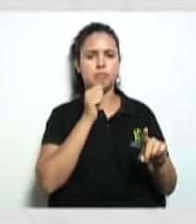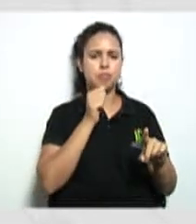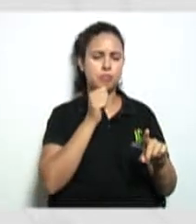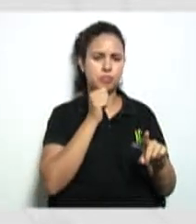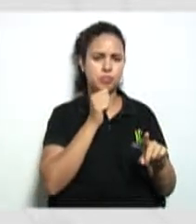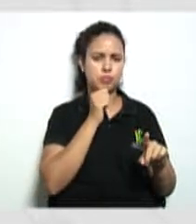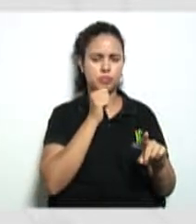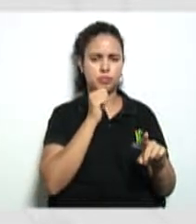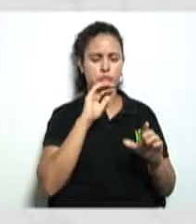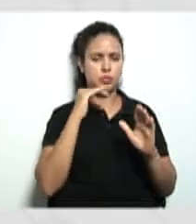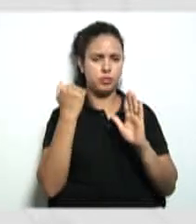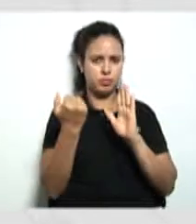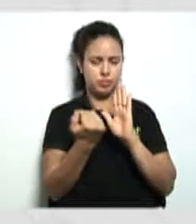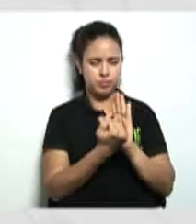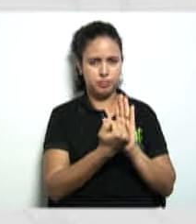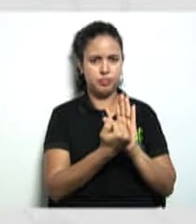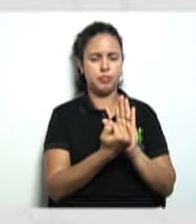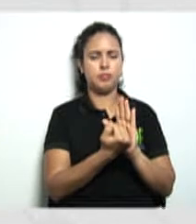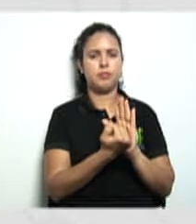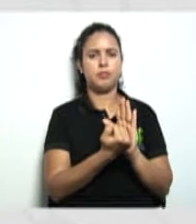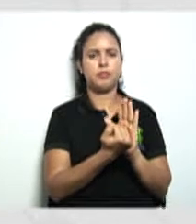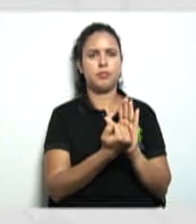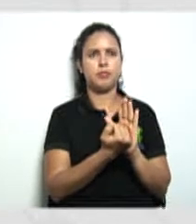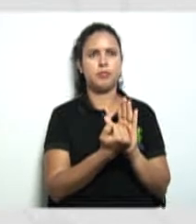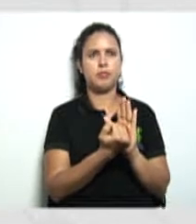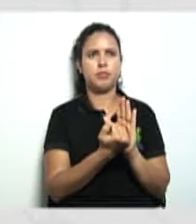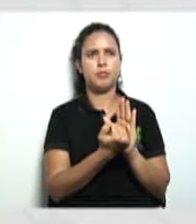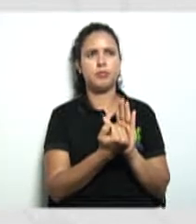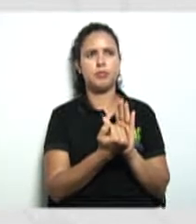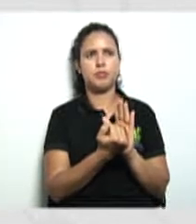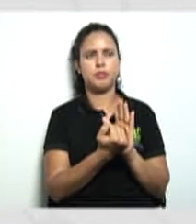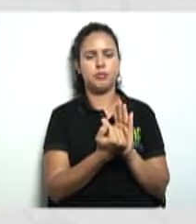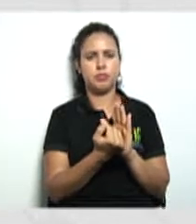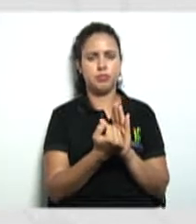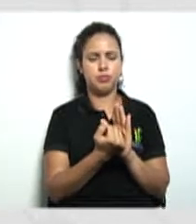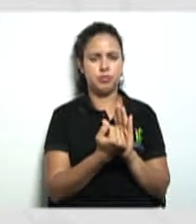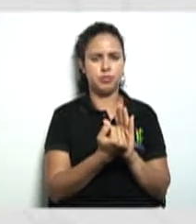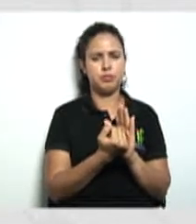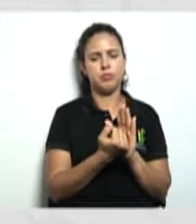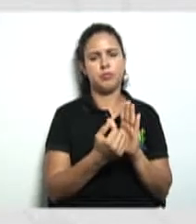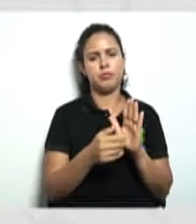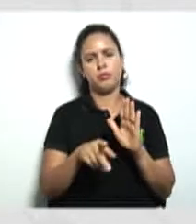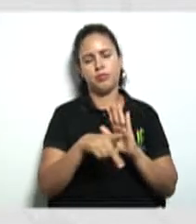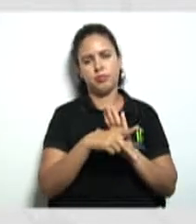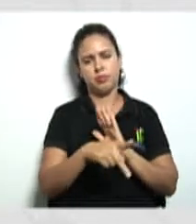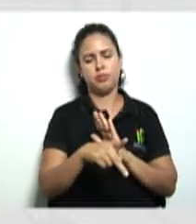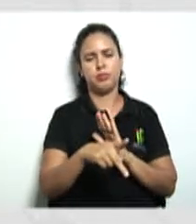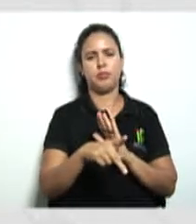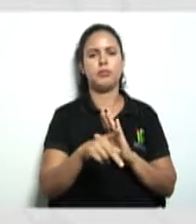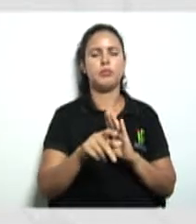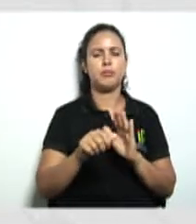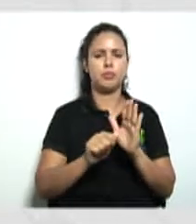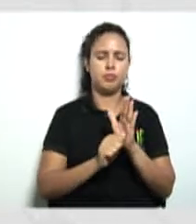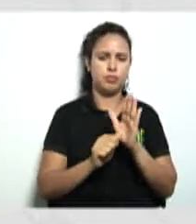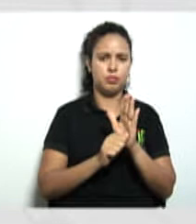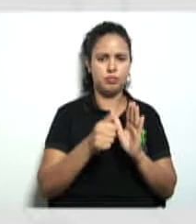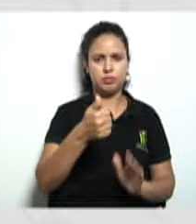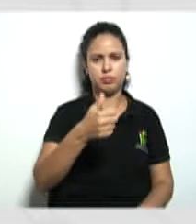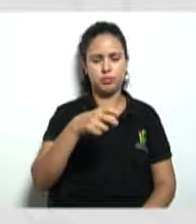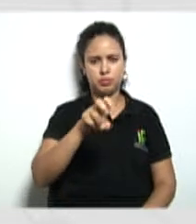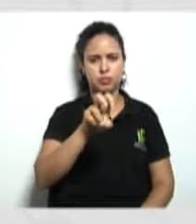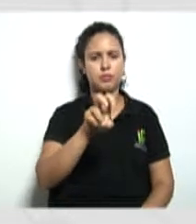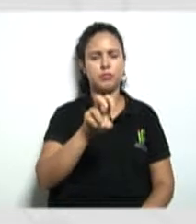essas determinações que estão previstas aqui no acordo, no artigo 15, esse ato, essa